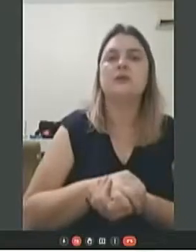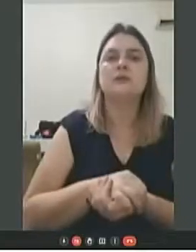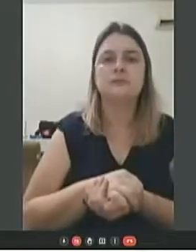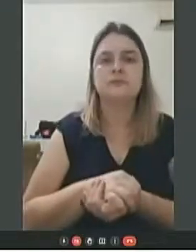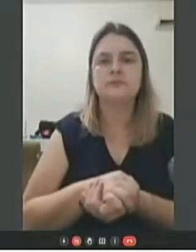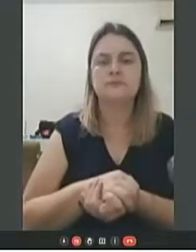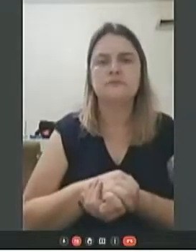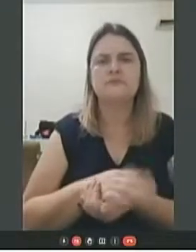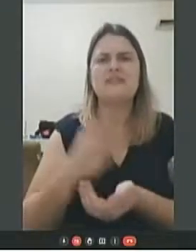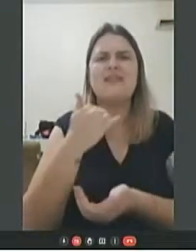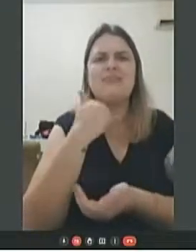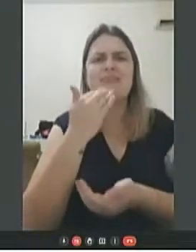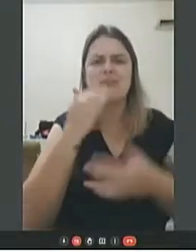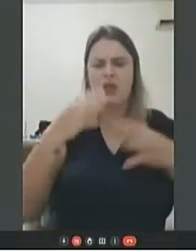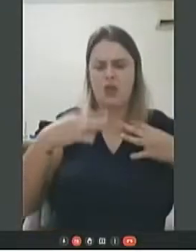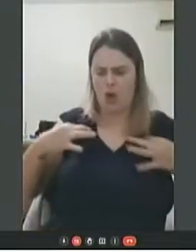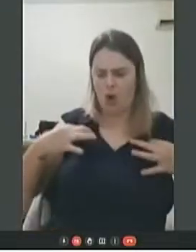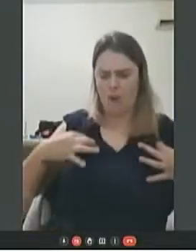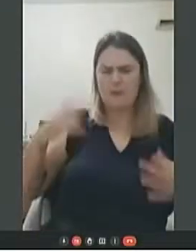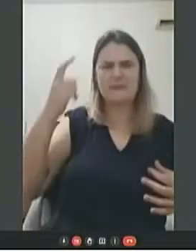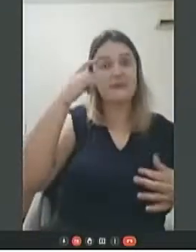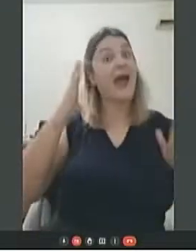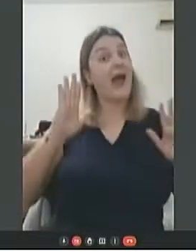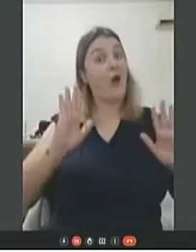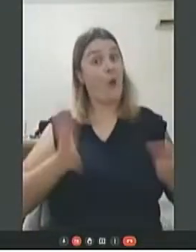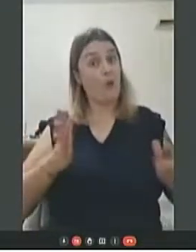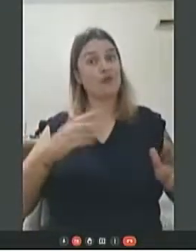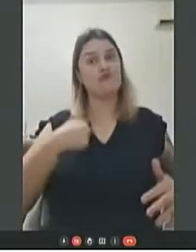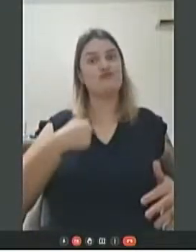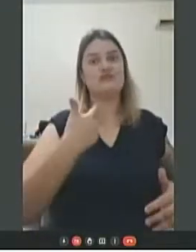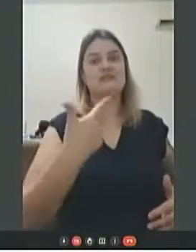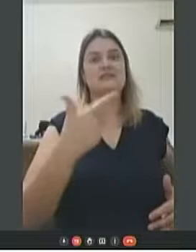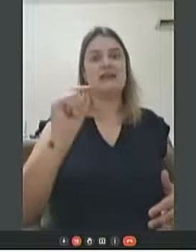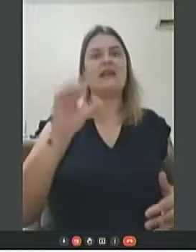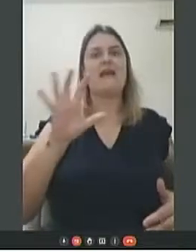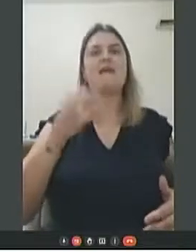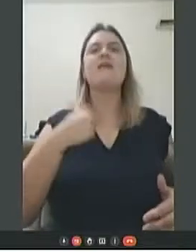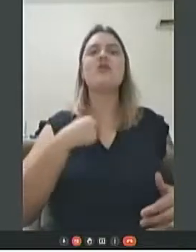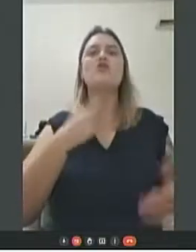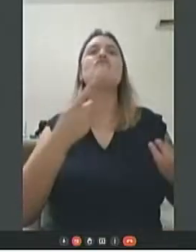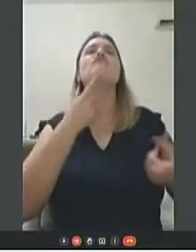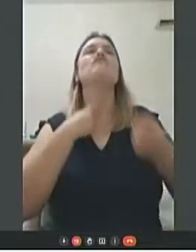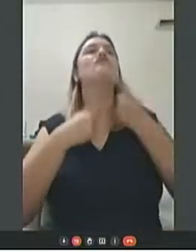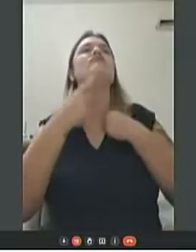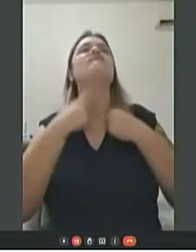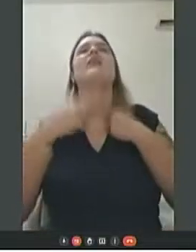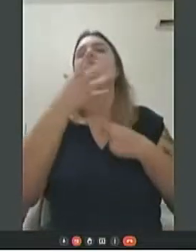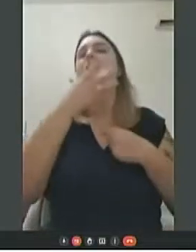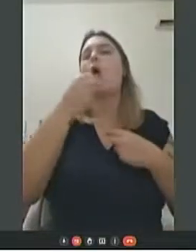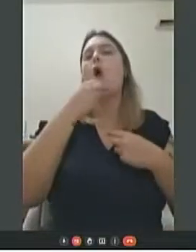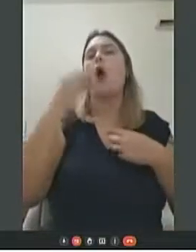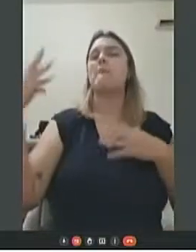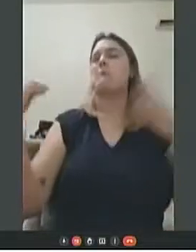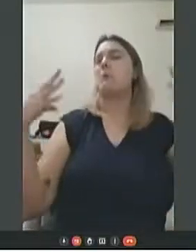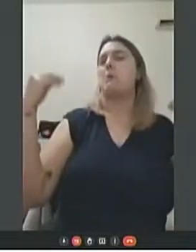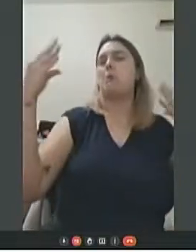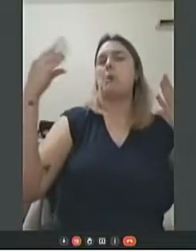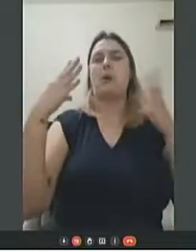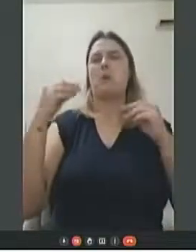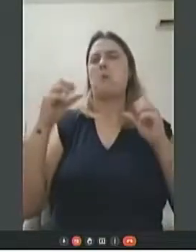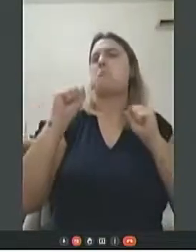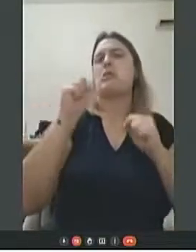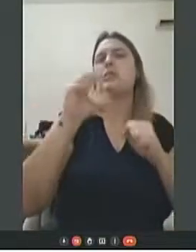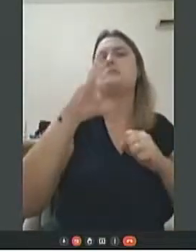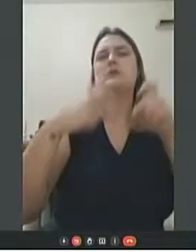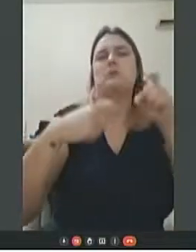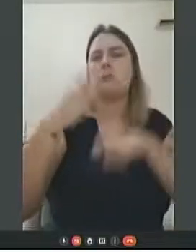Ninguém se veste pensando, ah, hoje vou me vestir assim porque quero que muitos homens me assidiem. Quem sabe até um possível estupro.